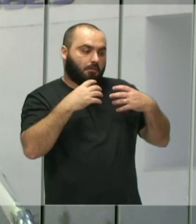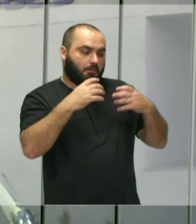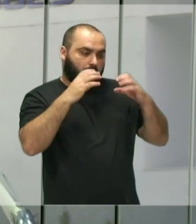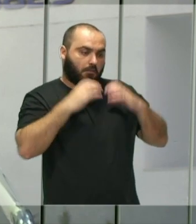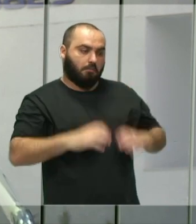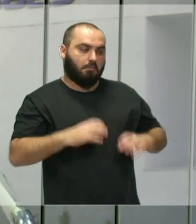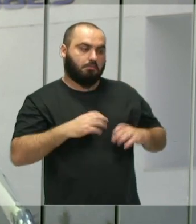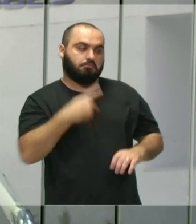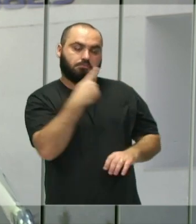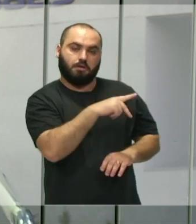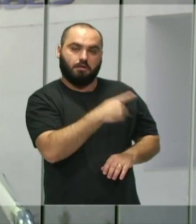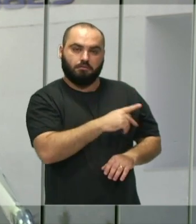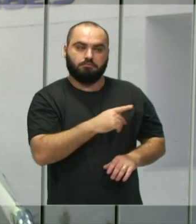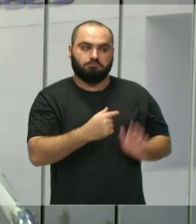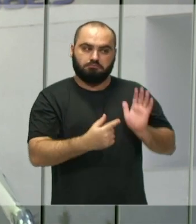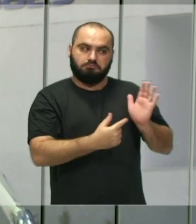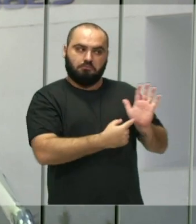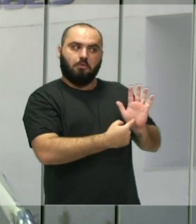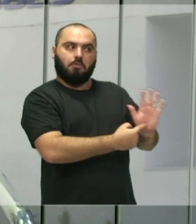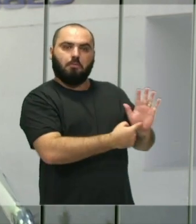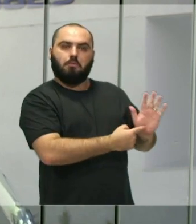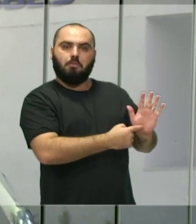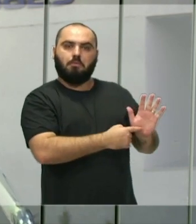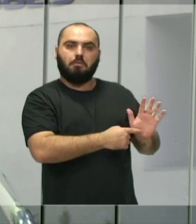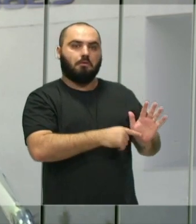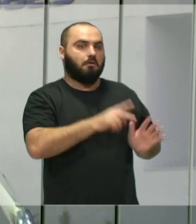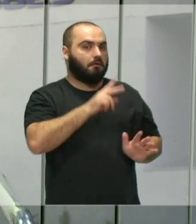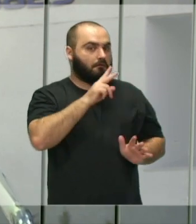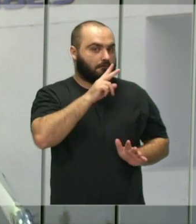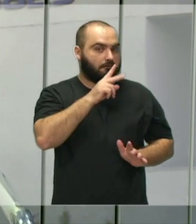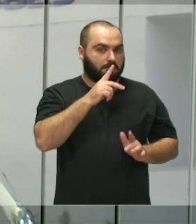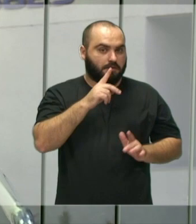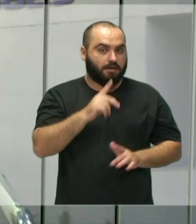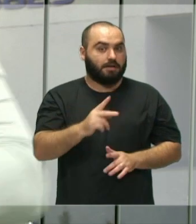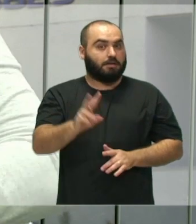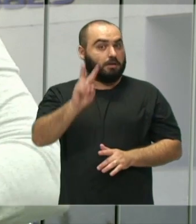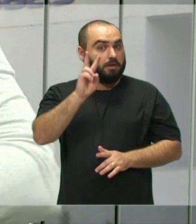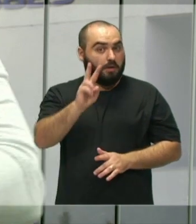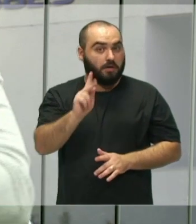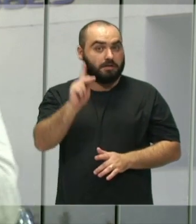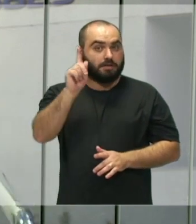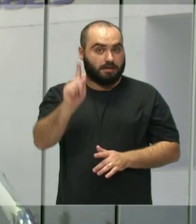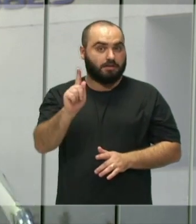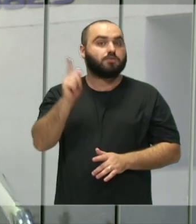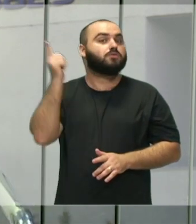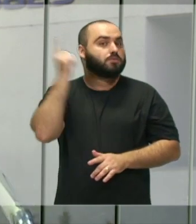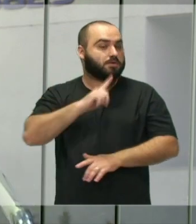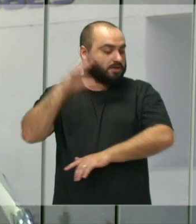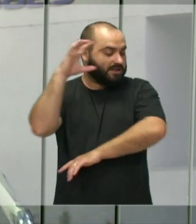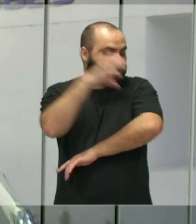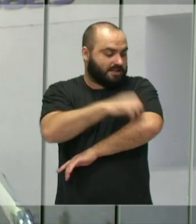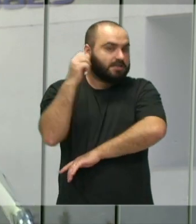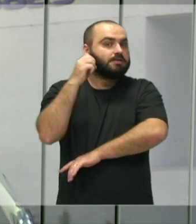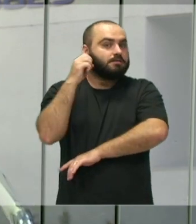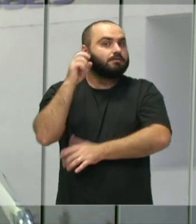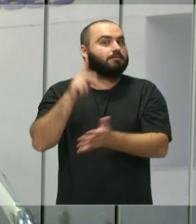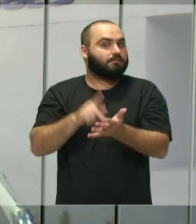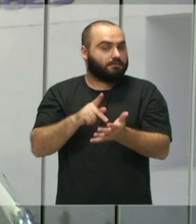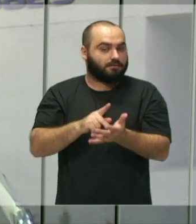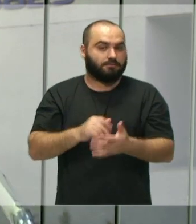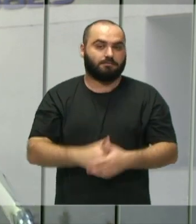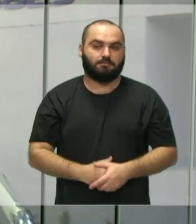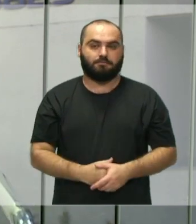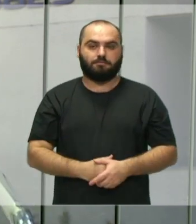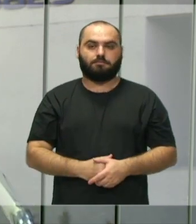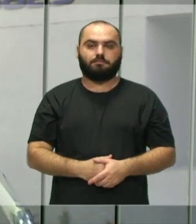já veio adulta e ela se mostrou um tanto quanto violenta de 2 quilos. E ela conseguiu, sim, tirar a sangue da minha vizinha. Então, é o